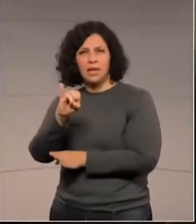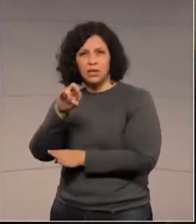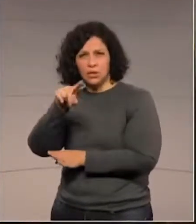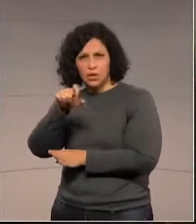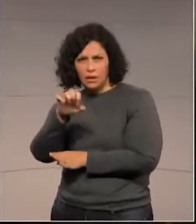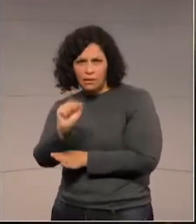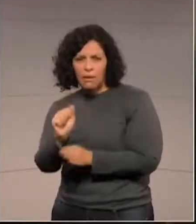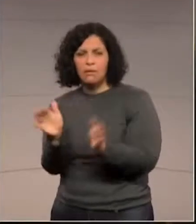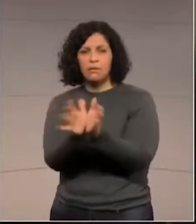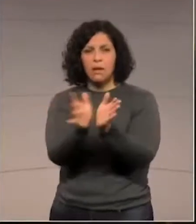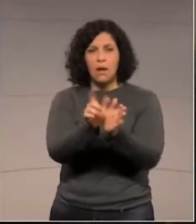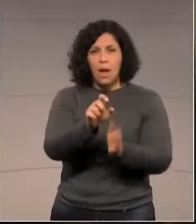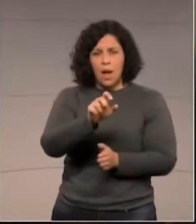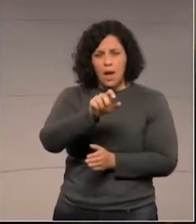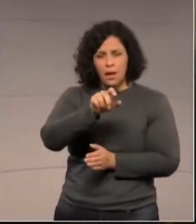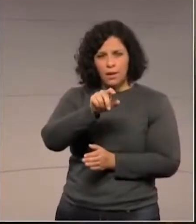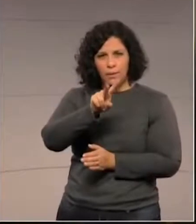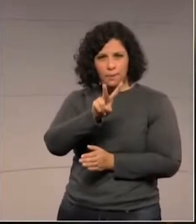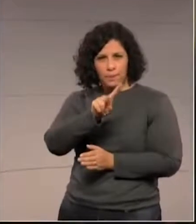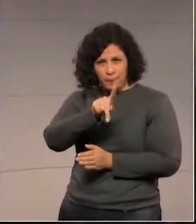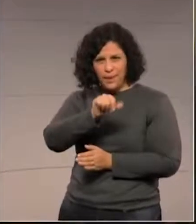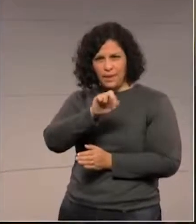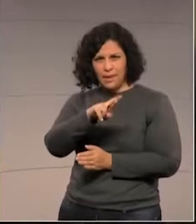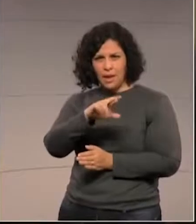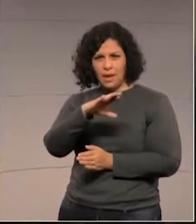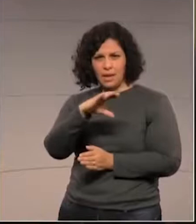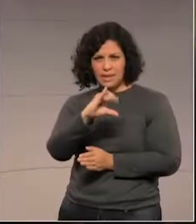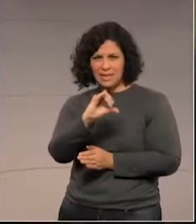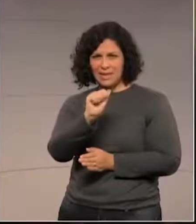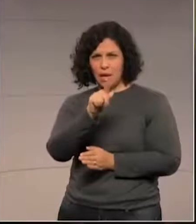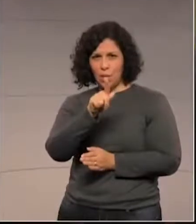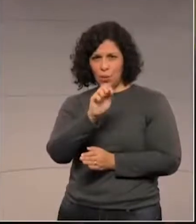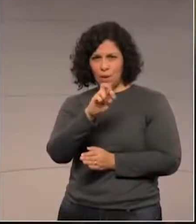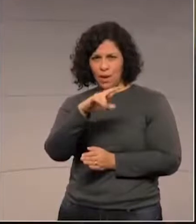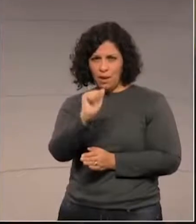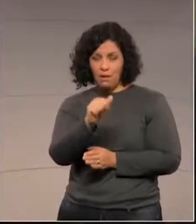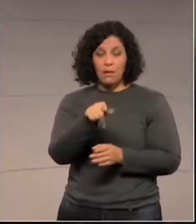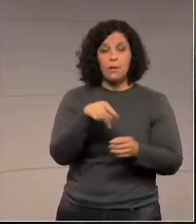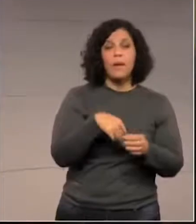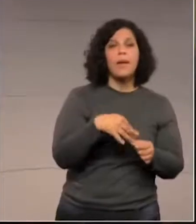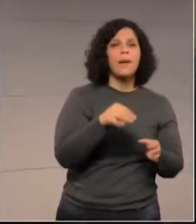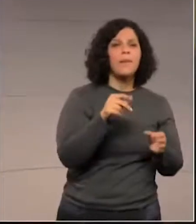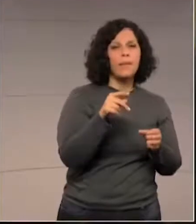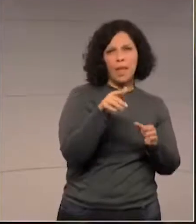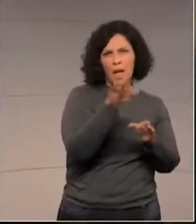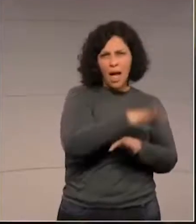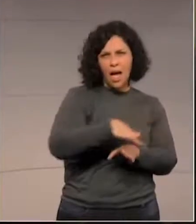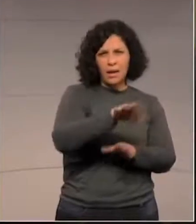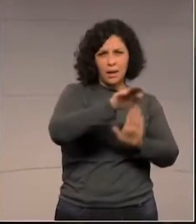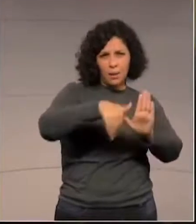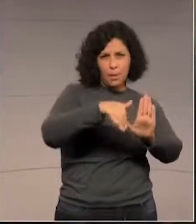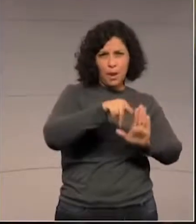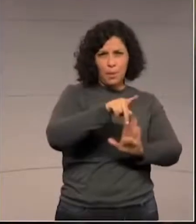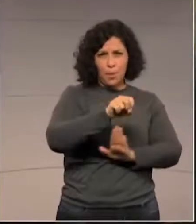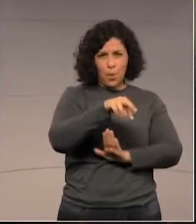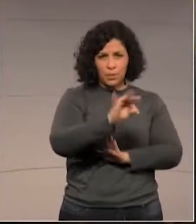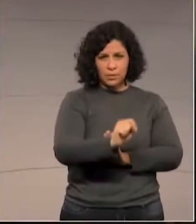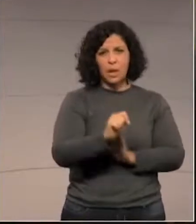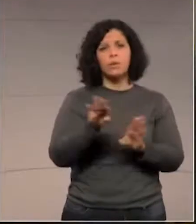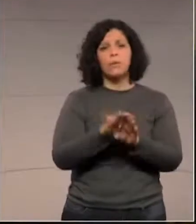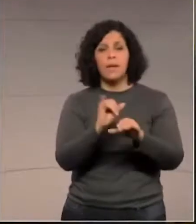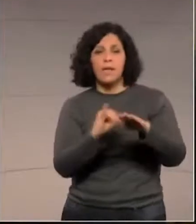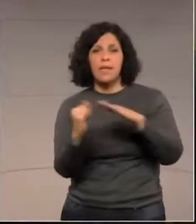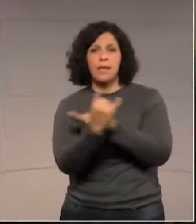Guera, Rocio e Vila Maciel. Também em Pontal do Sul, Antonina e em Valadares, na Ilha de